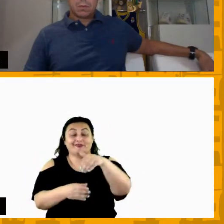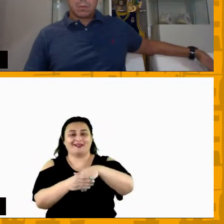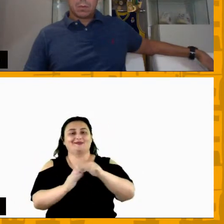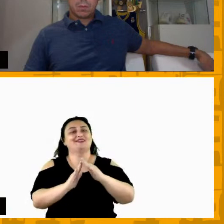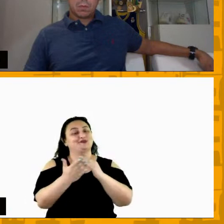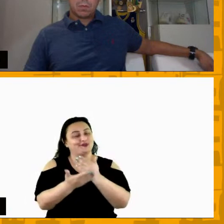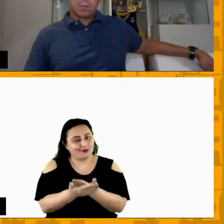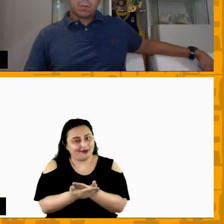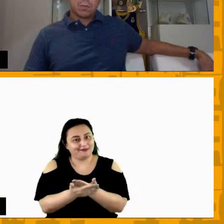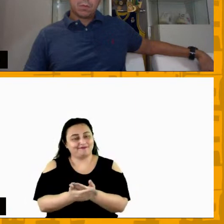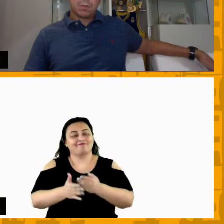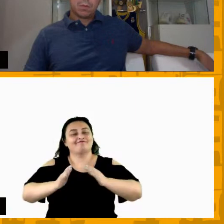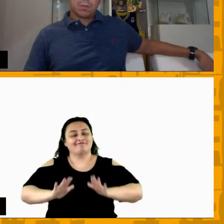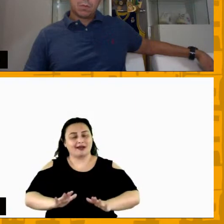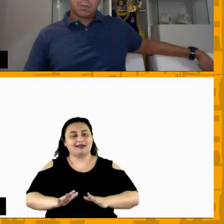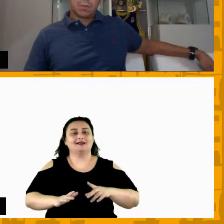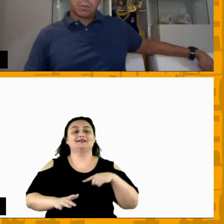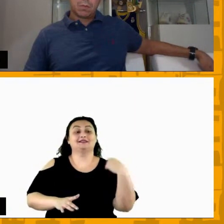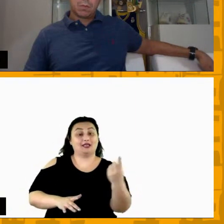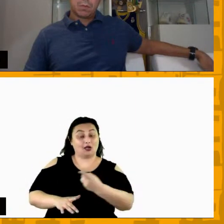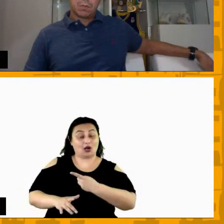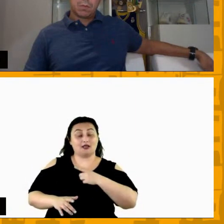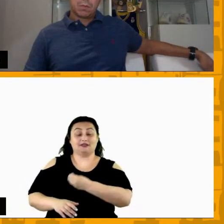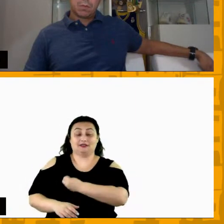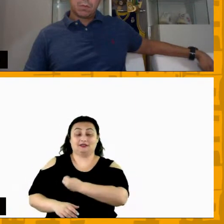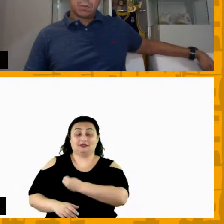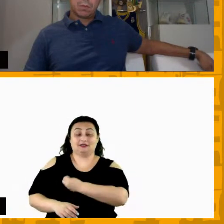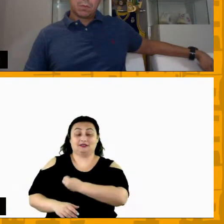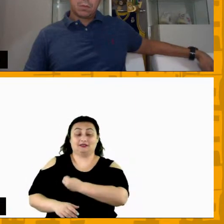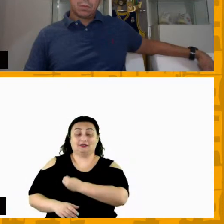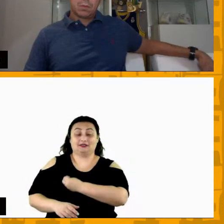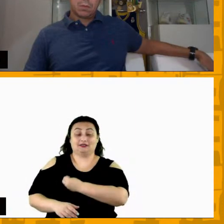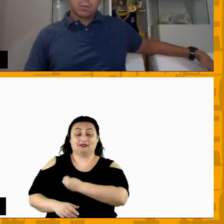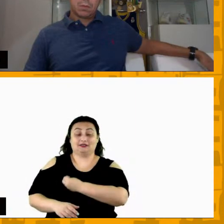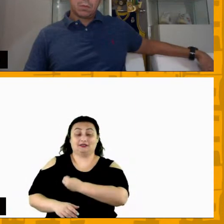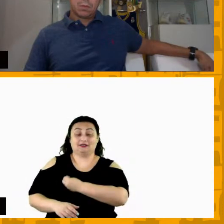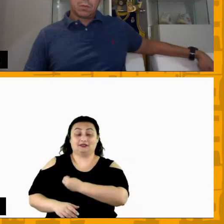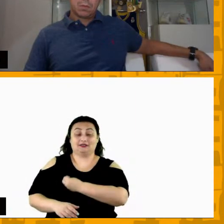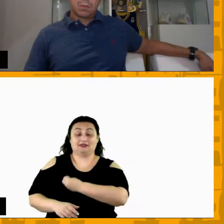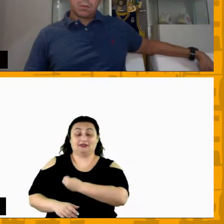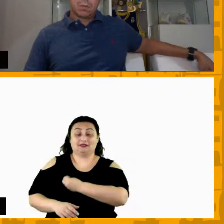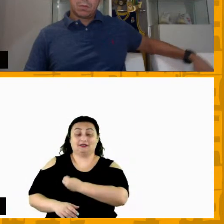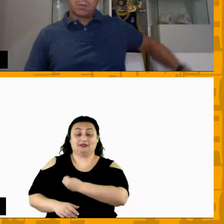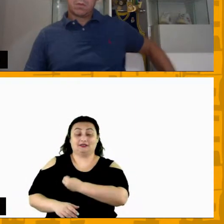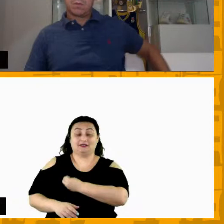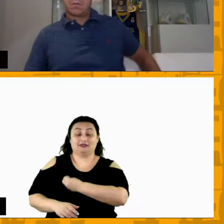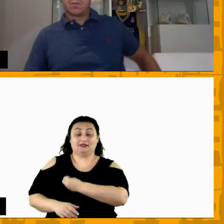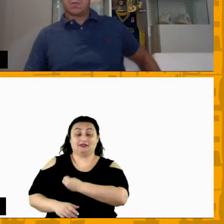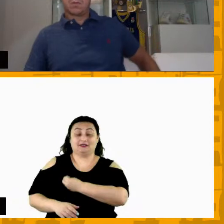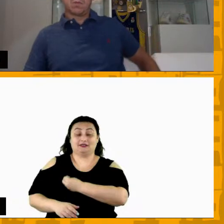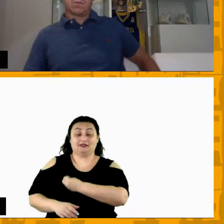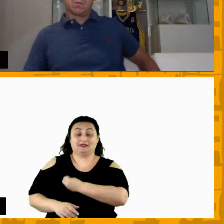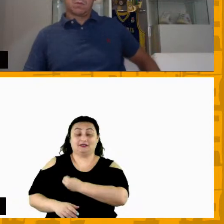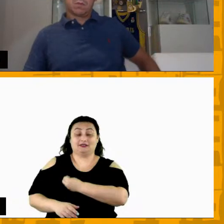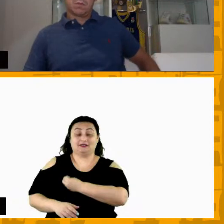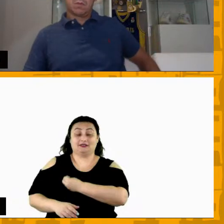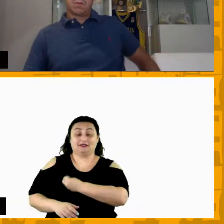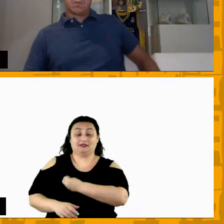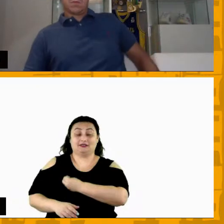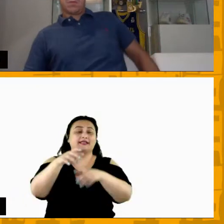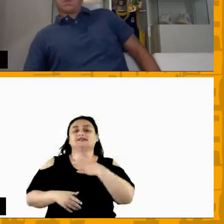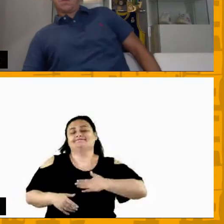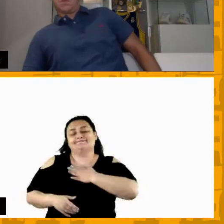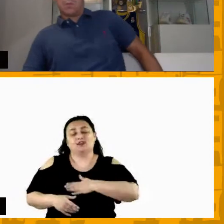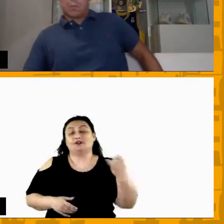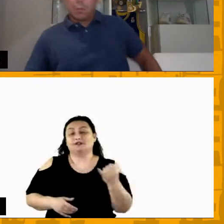mas e que a gente faça essa vivência dele pelo esporte pelo basquete seja prazerosa seja importante na formação do